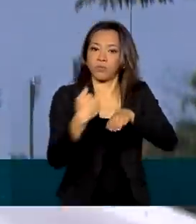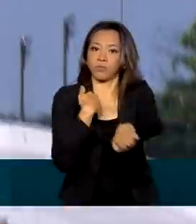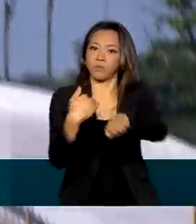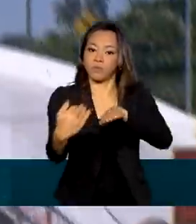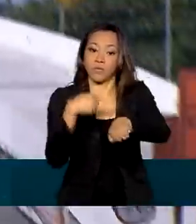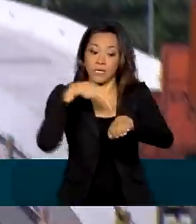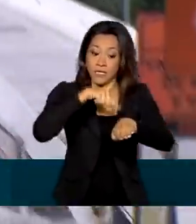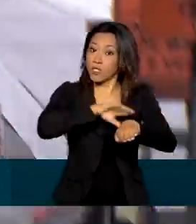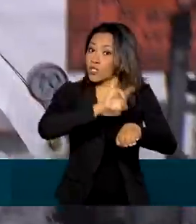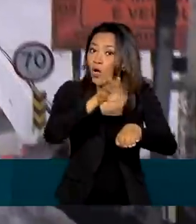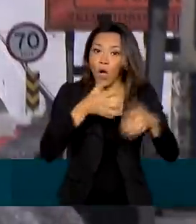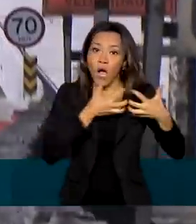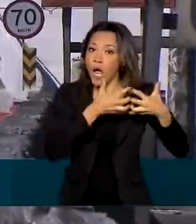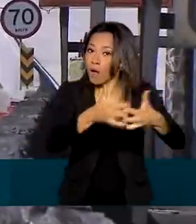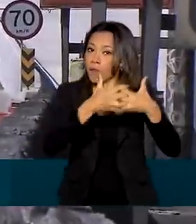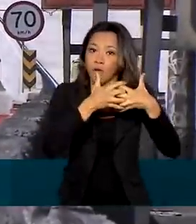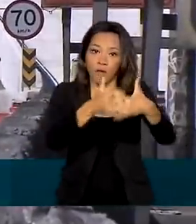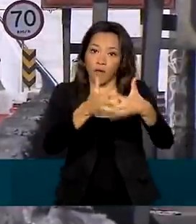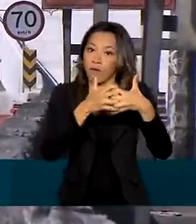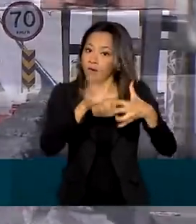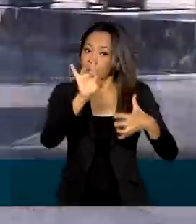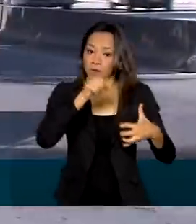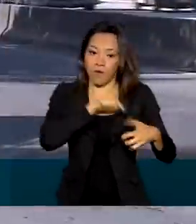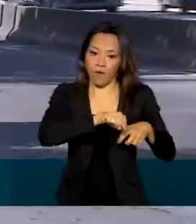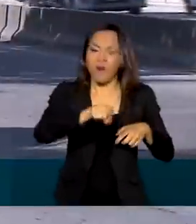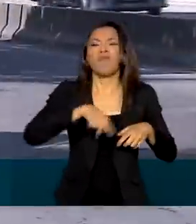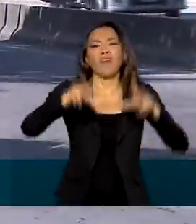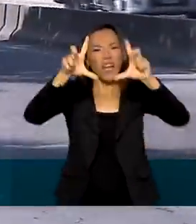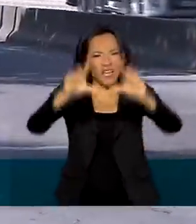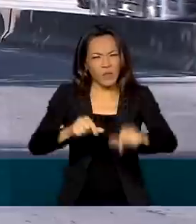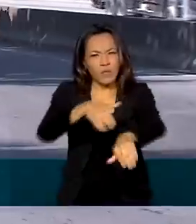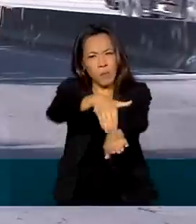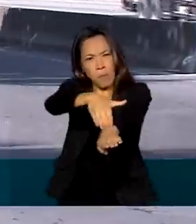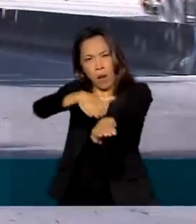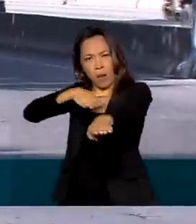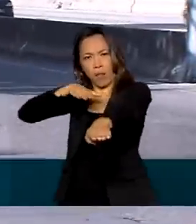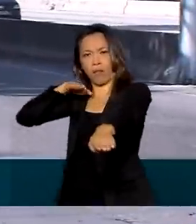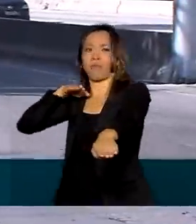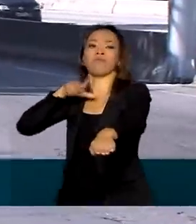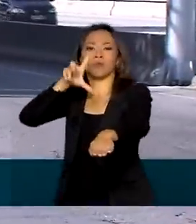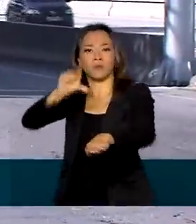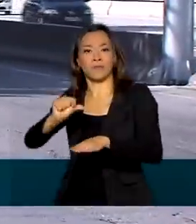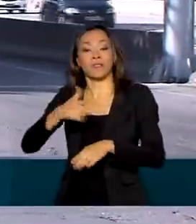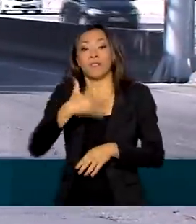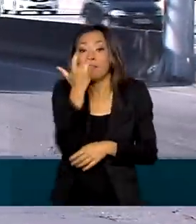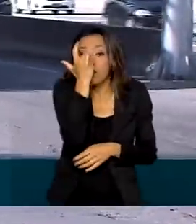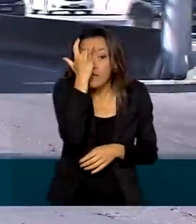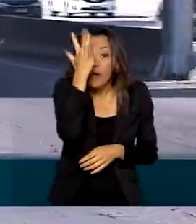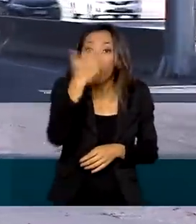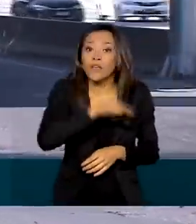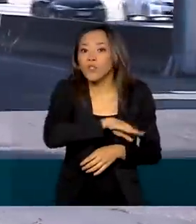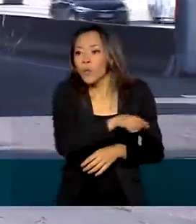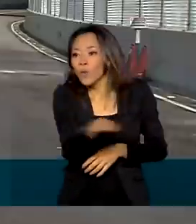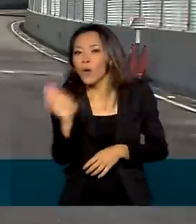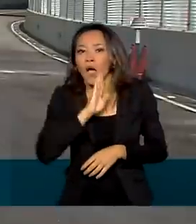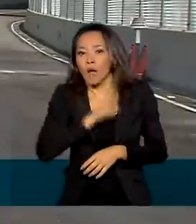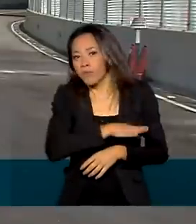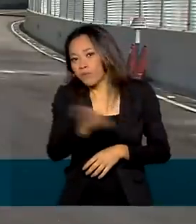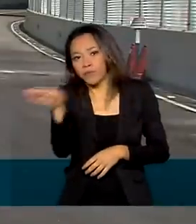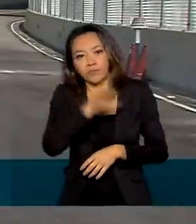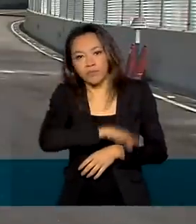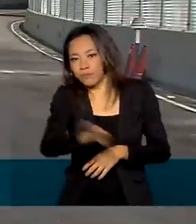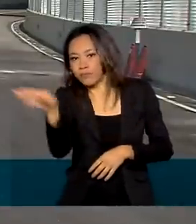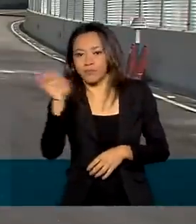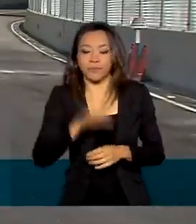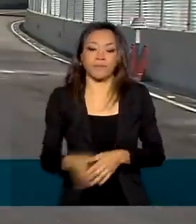veículos de carga. A obra vai reduzir os engarrafamentos na Avenida Brasil e facilitar o escoamento das cargas. A